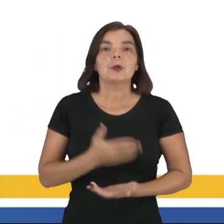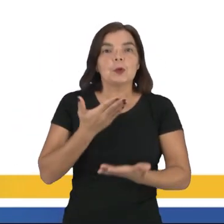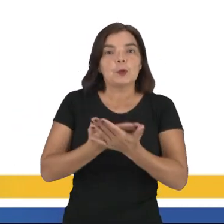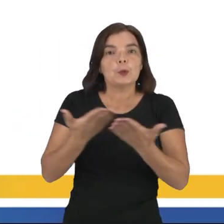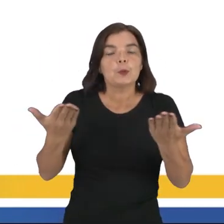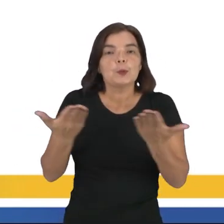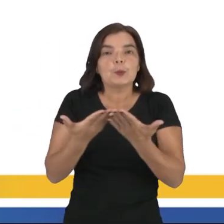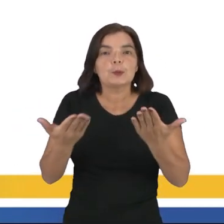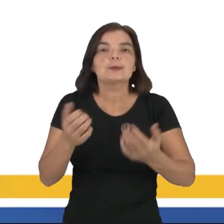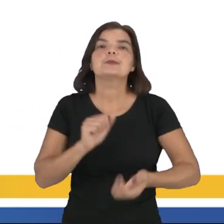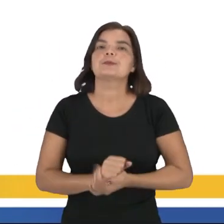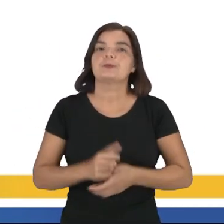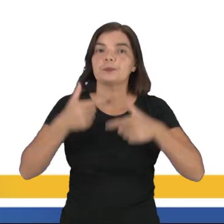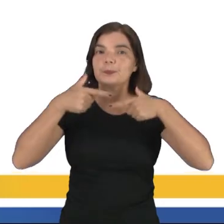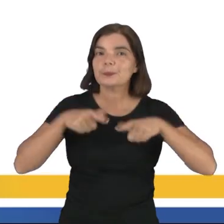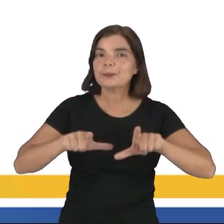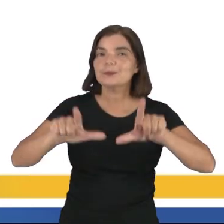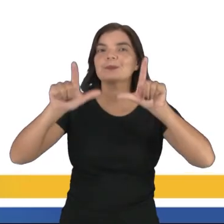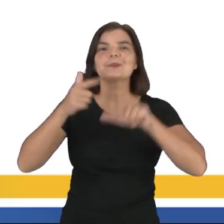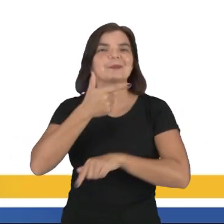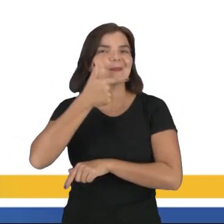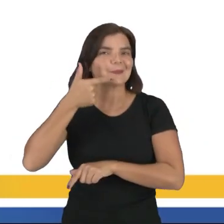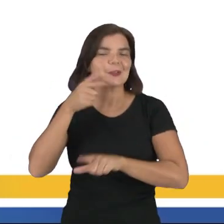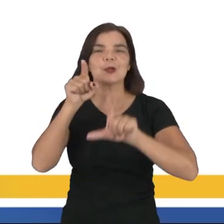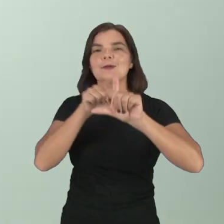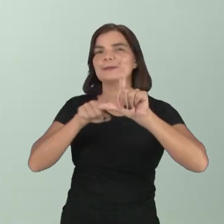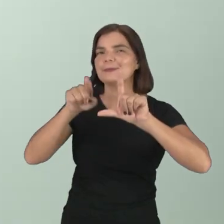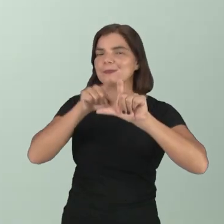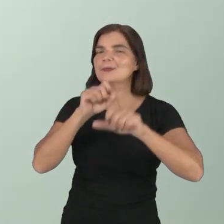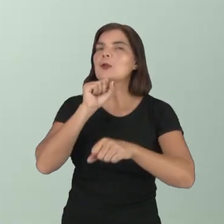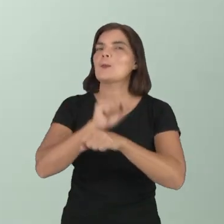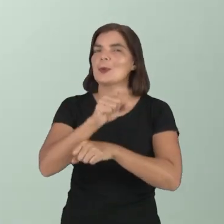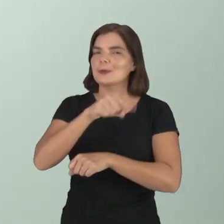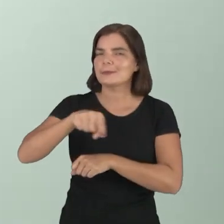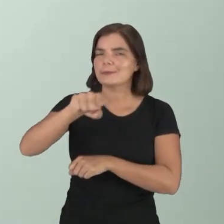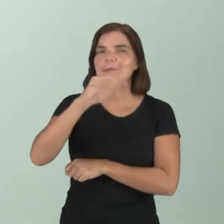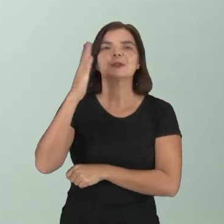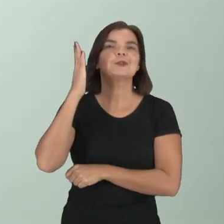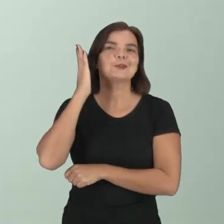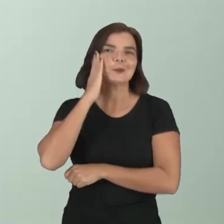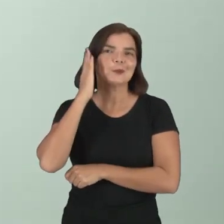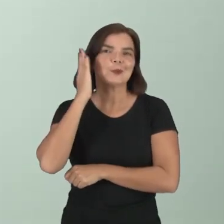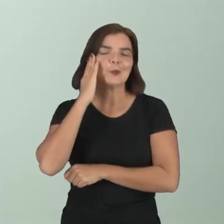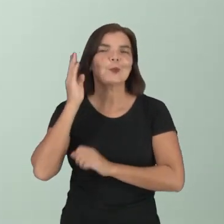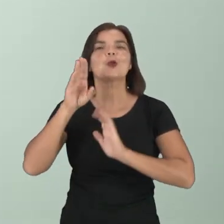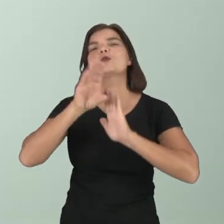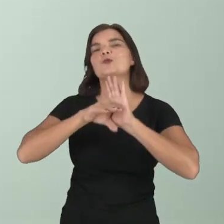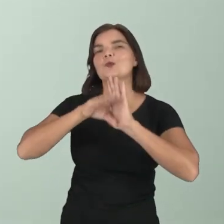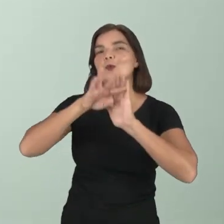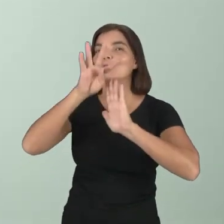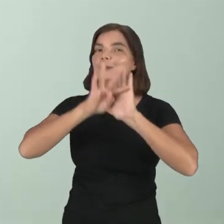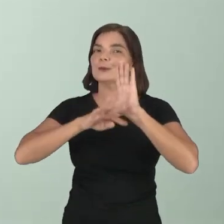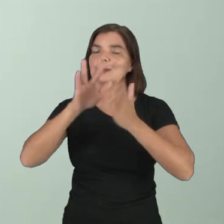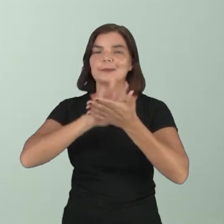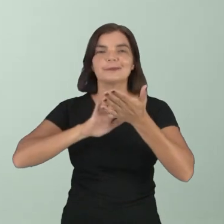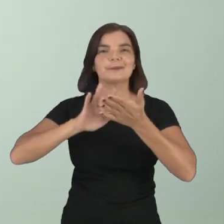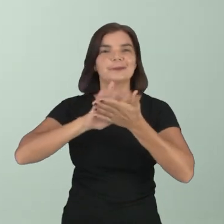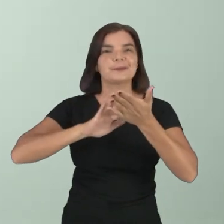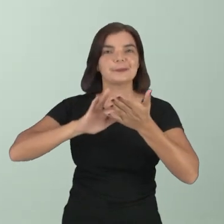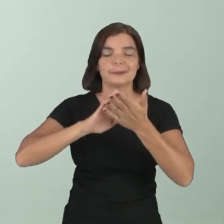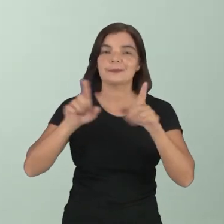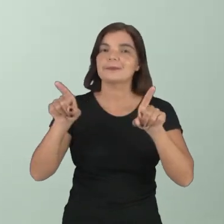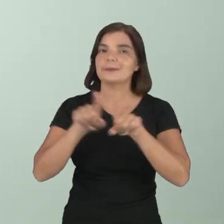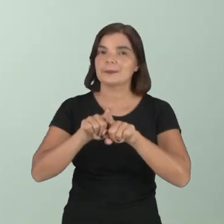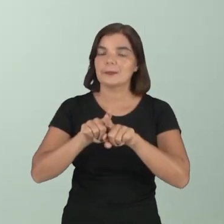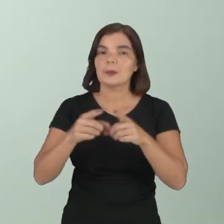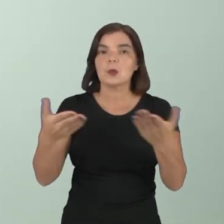Nós estudamos hoje o meme e o diff. Espero que vocês tenham entendido sobre esses textos da cultura digital.